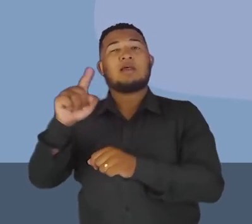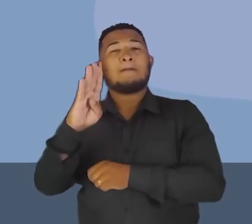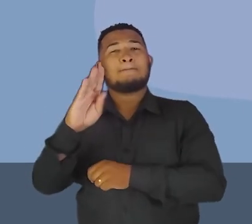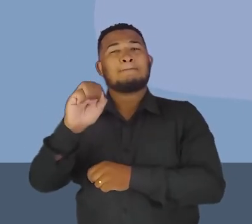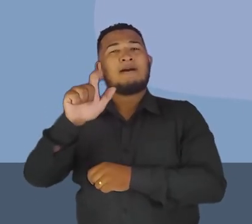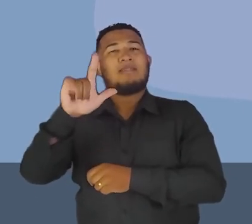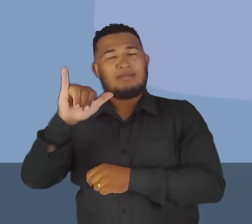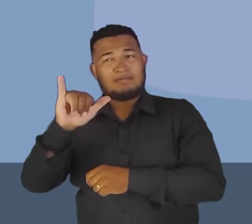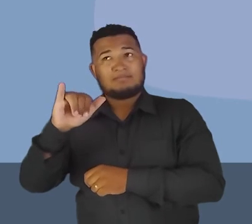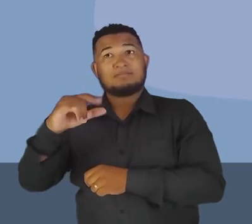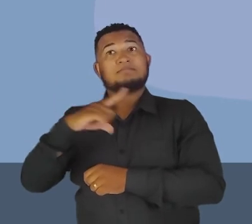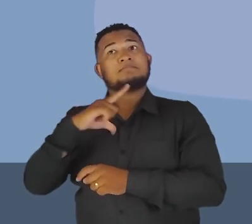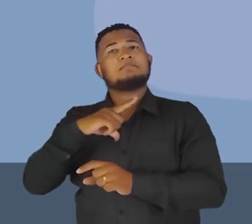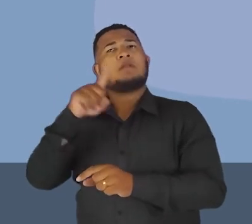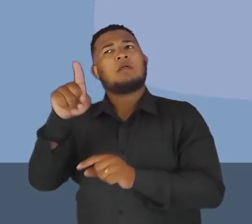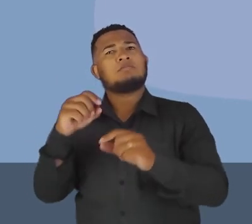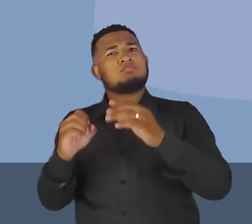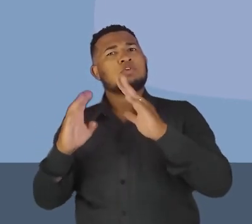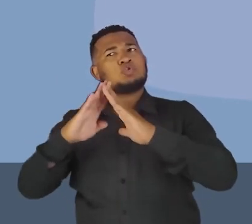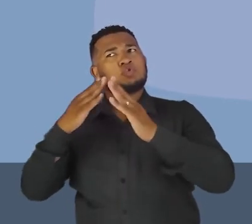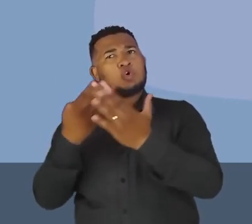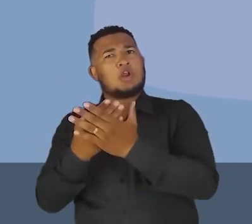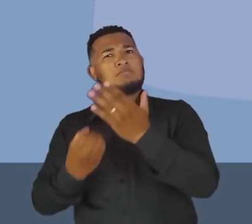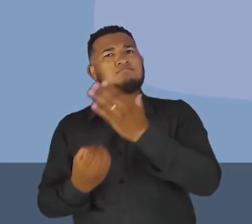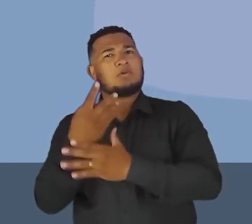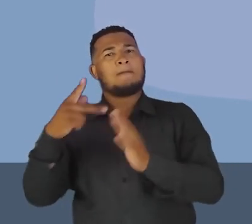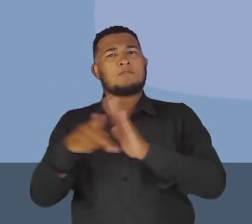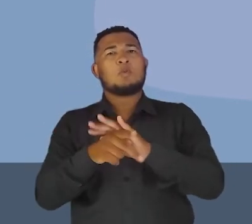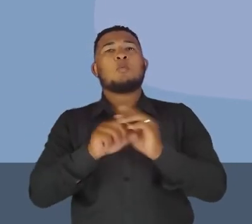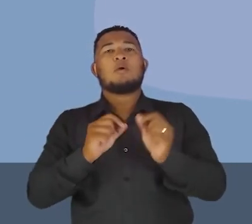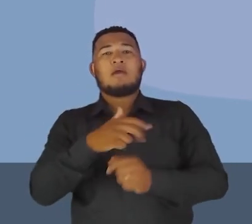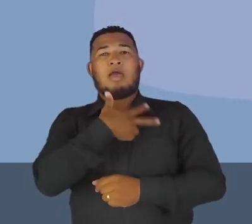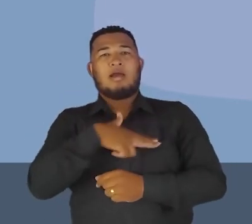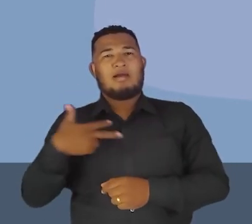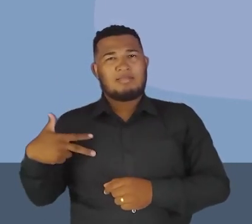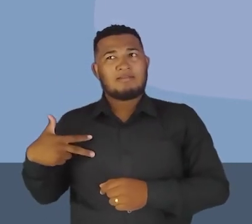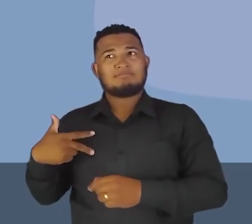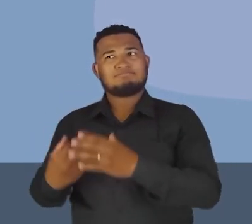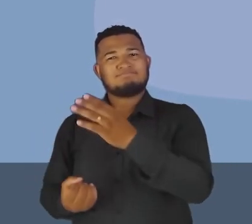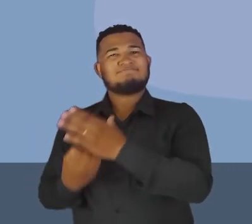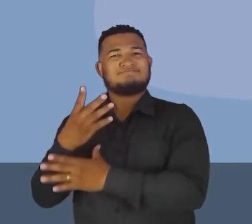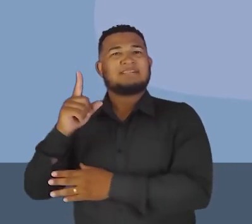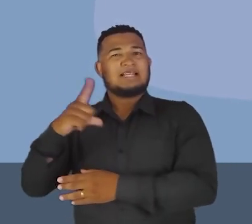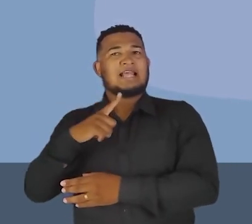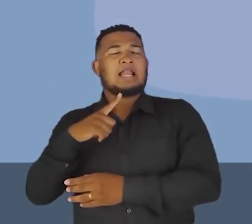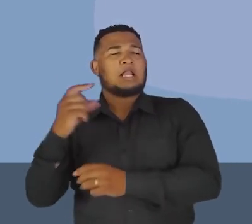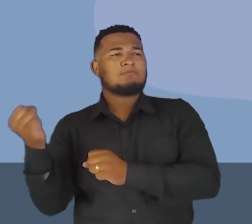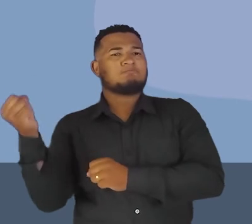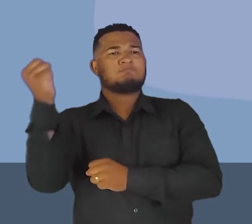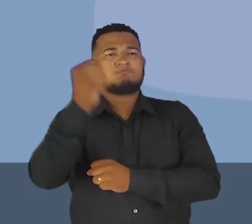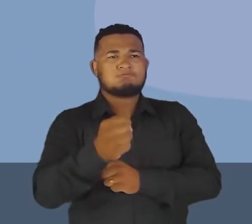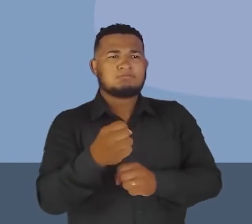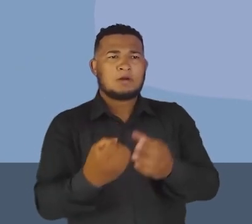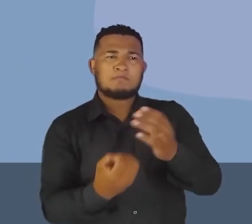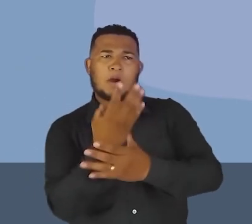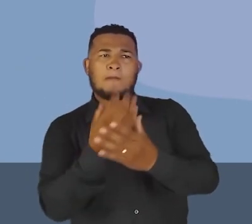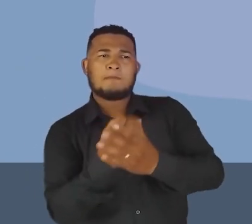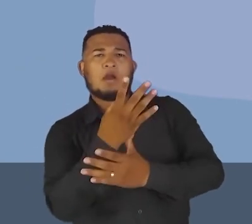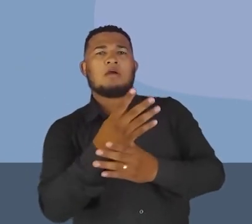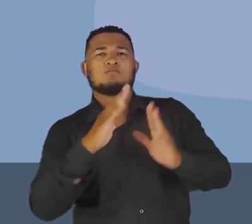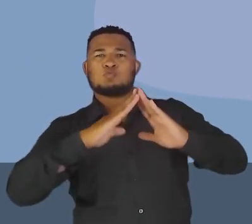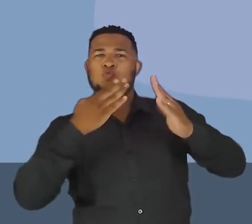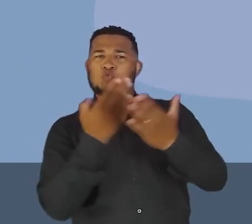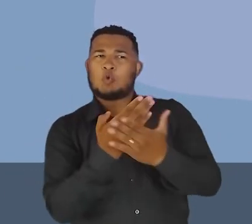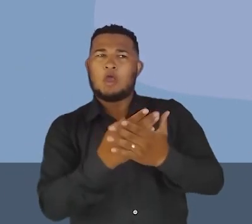mundo. A Green School, ela foi criada pelos canadenses John e a sua esposa Cynthia, né? Que é americana, que na verdade é um exemplo de escola